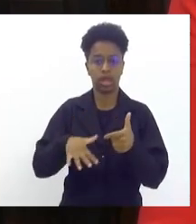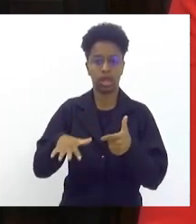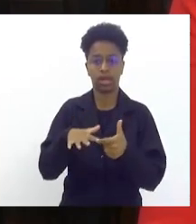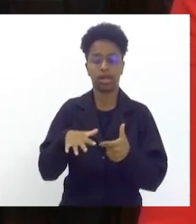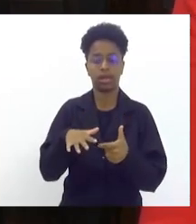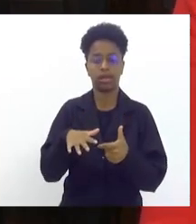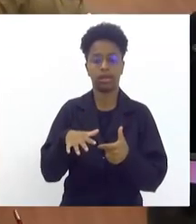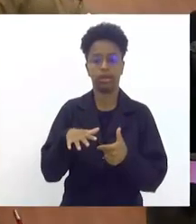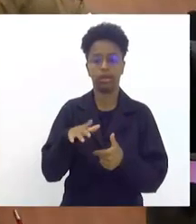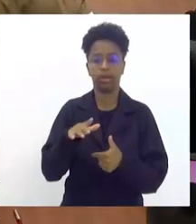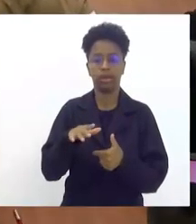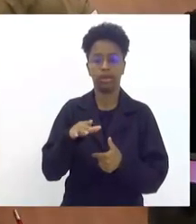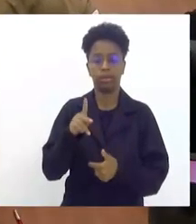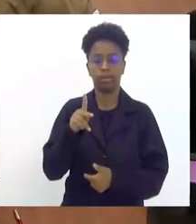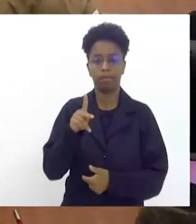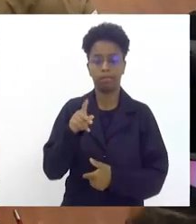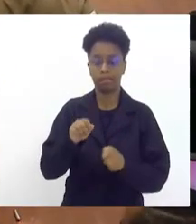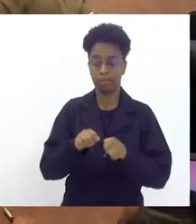Clayton